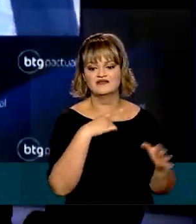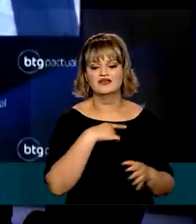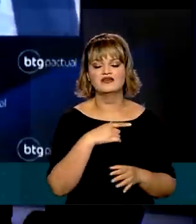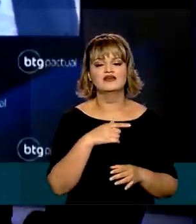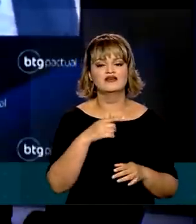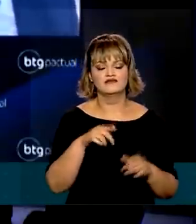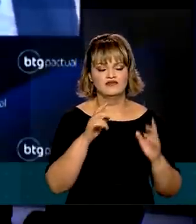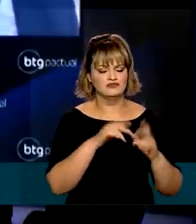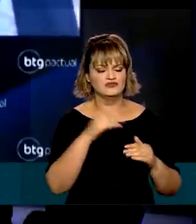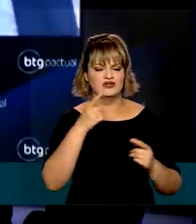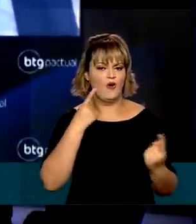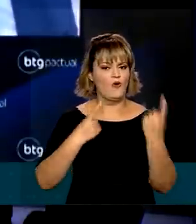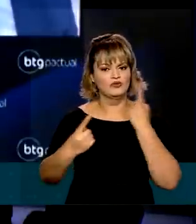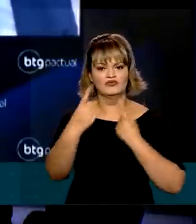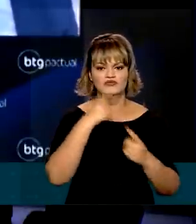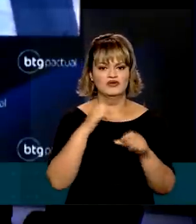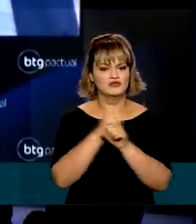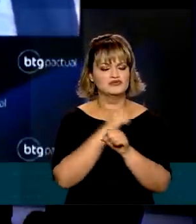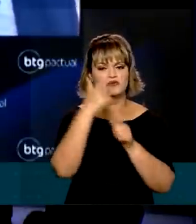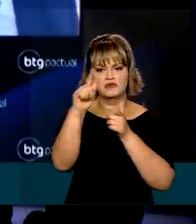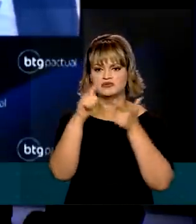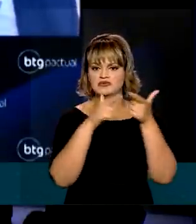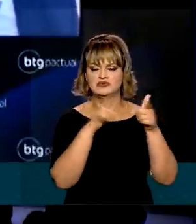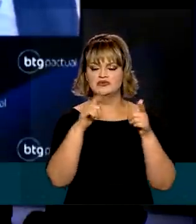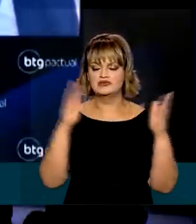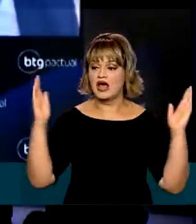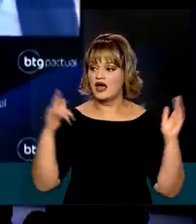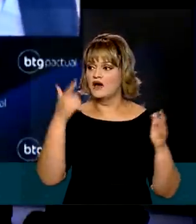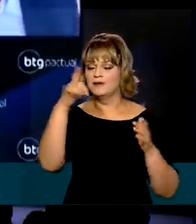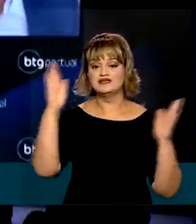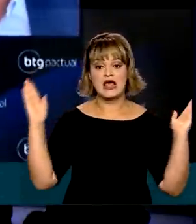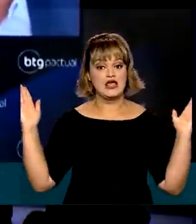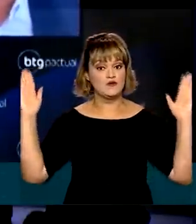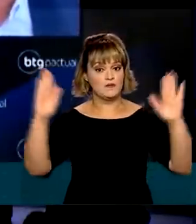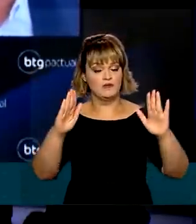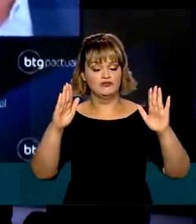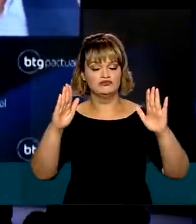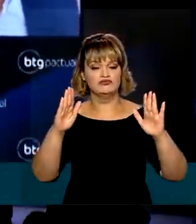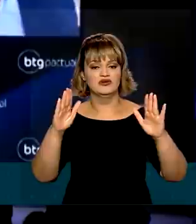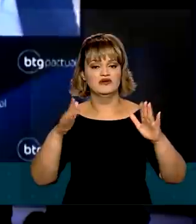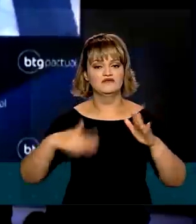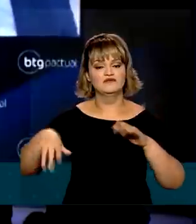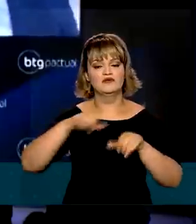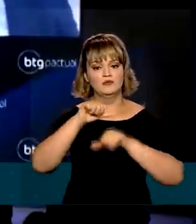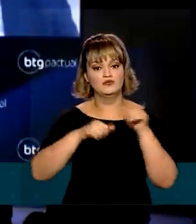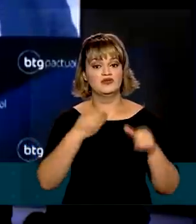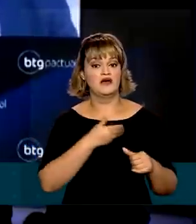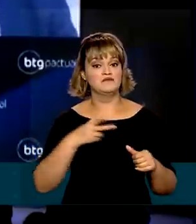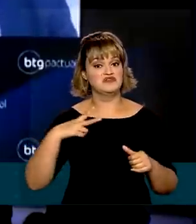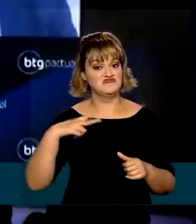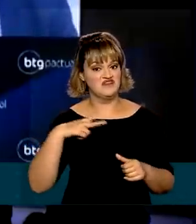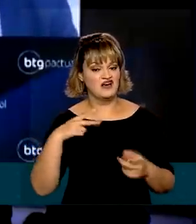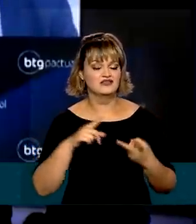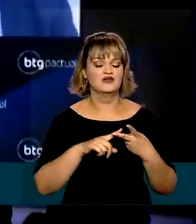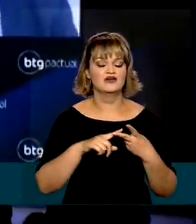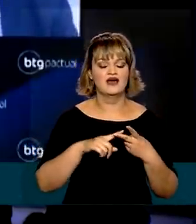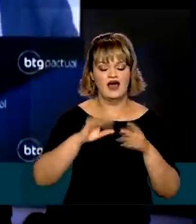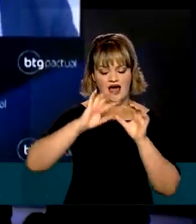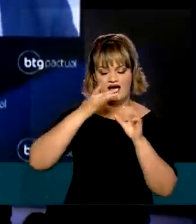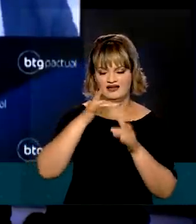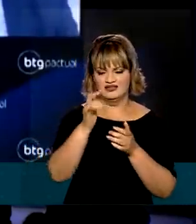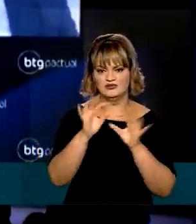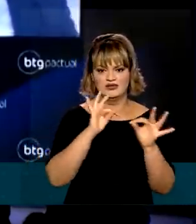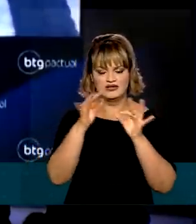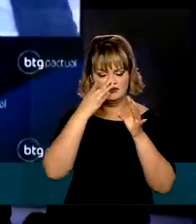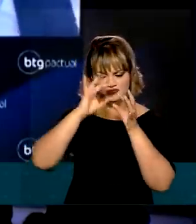ter muitas rodovias concedidas, todos os aeroportos da Infraero transferidos por iniciativa privada, o saneamento básico na mão da